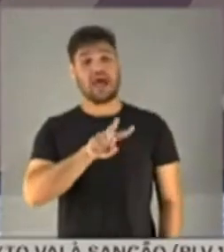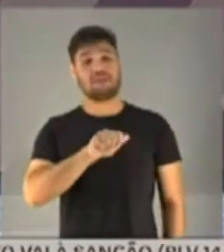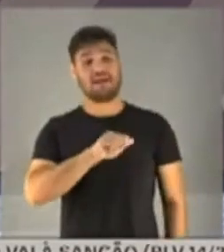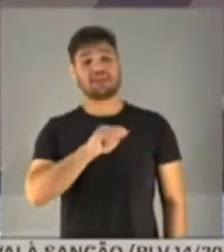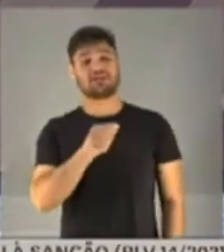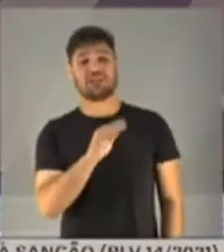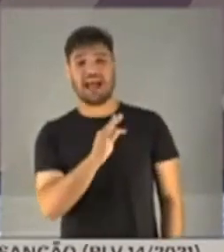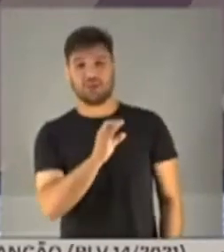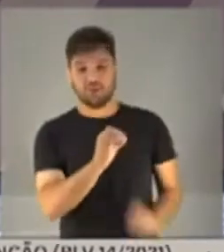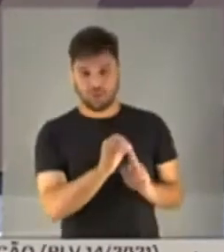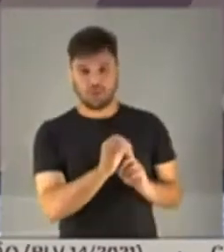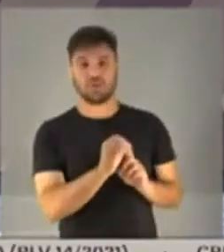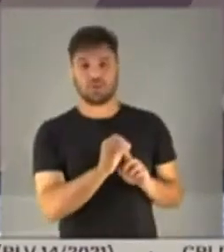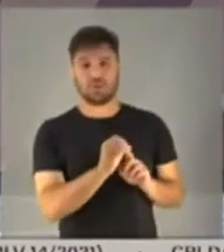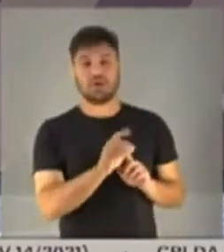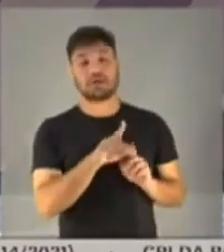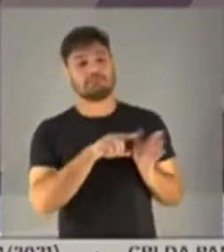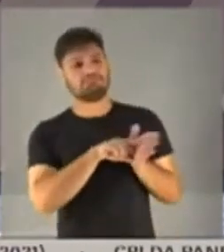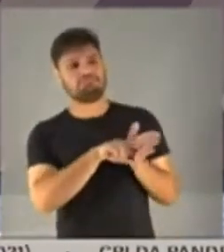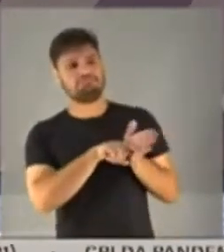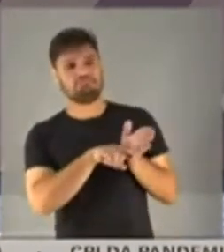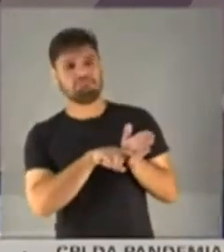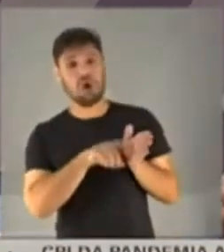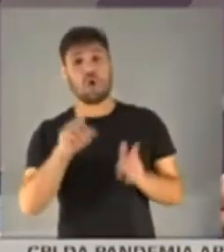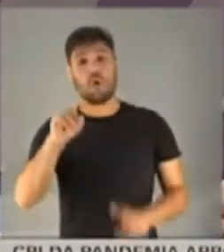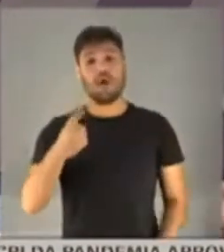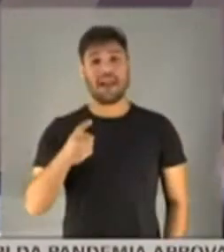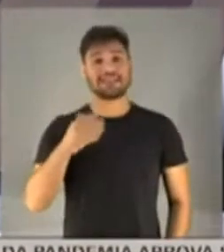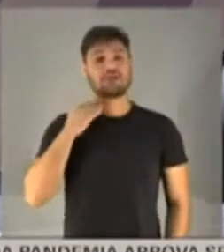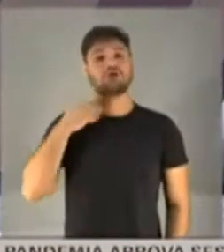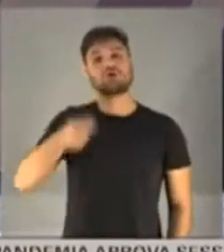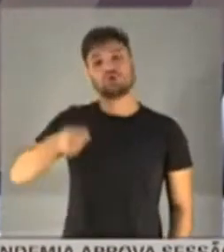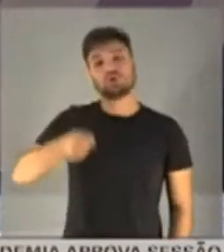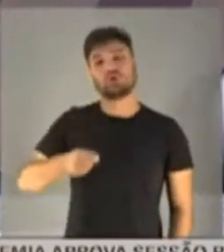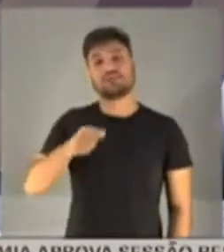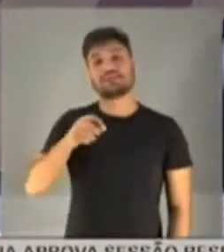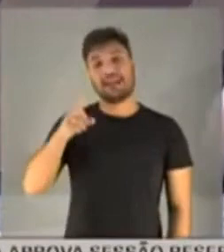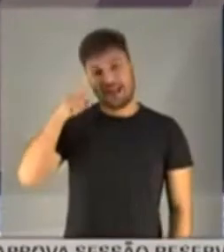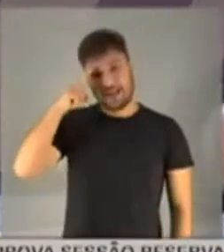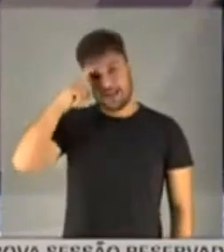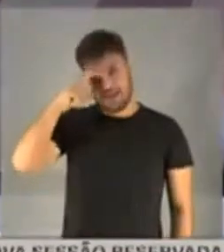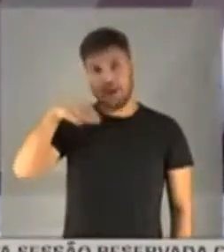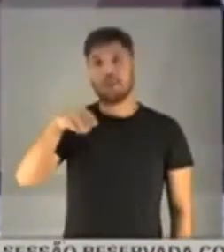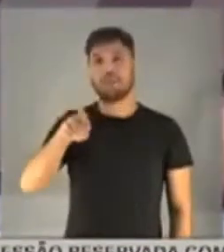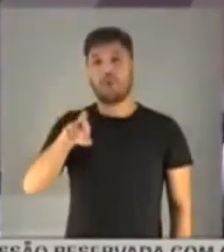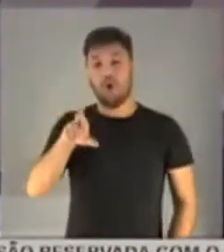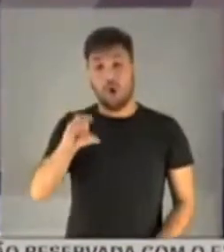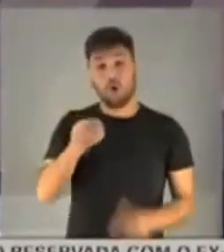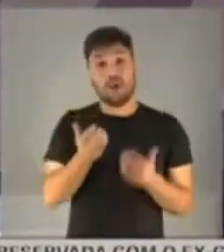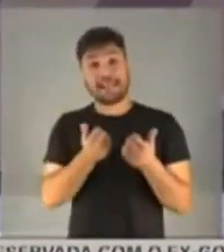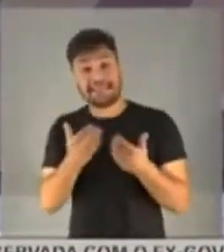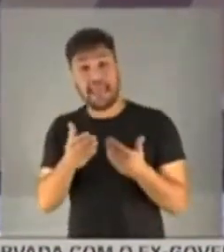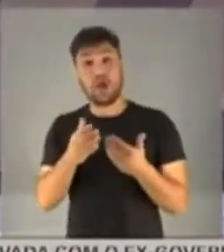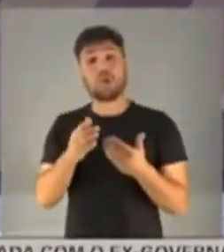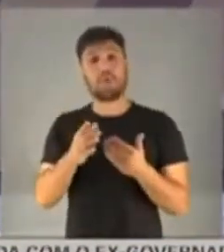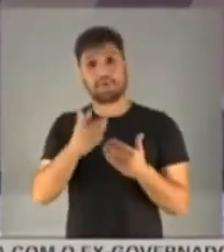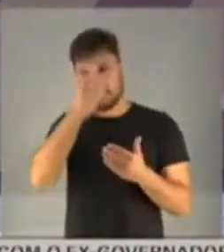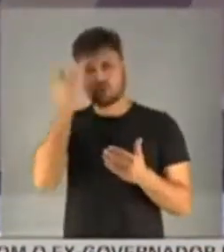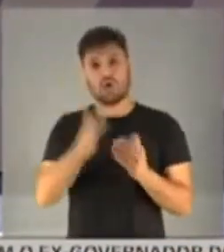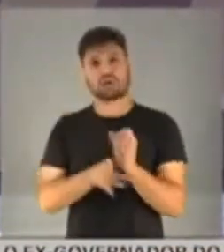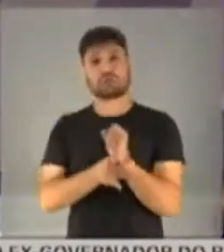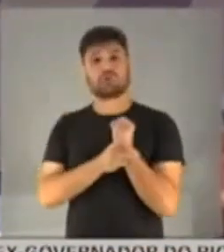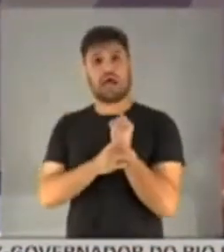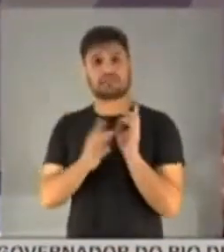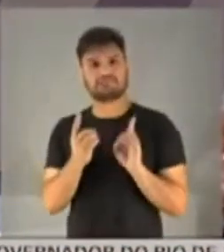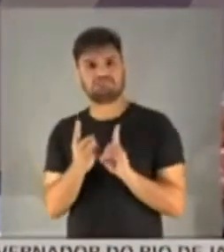e quando estava à frente dessa operação, o ex-juiz Sérgio Moro, a sua segurança de vida 24 horas, porque era um